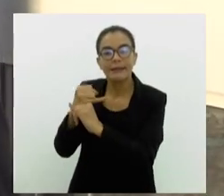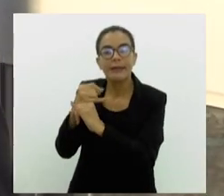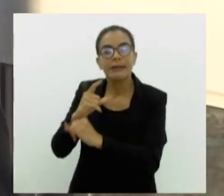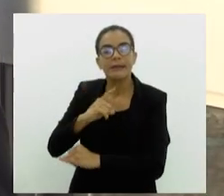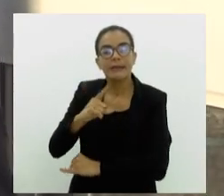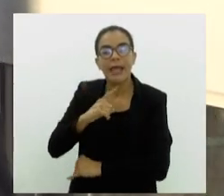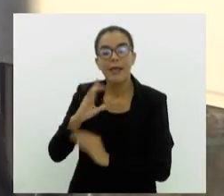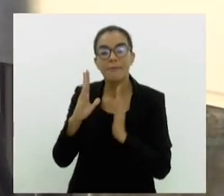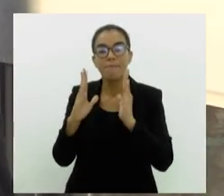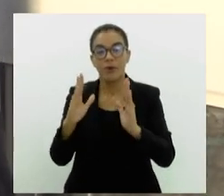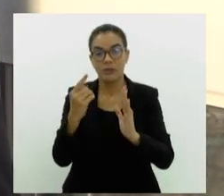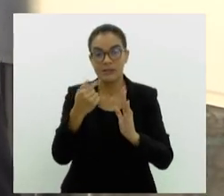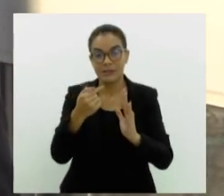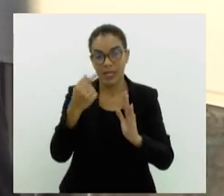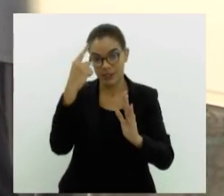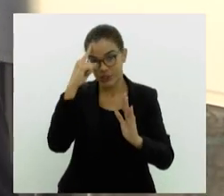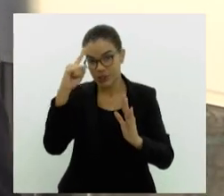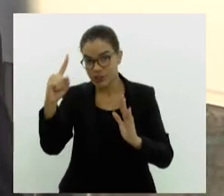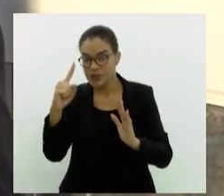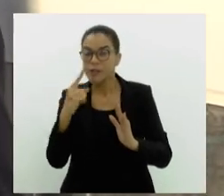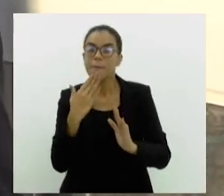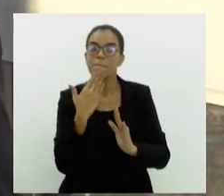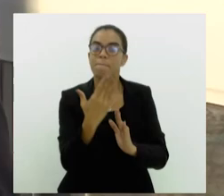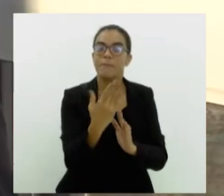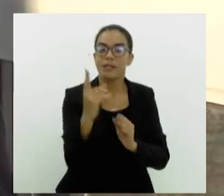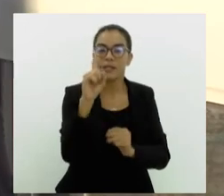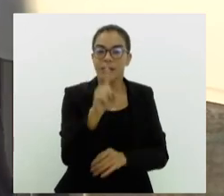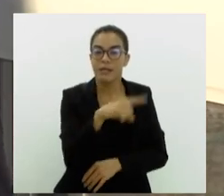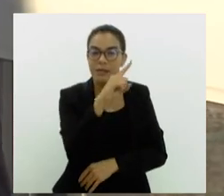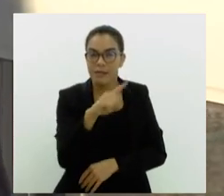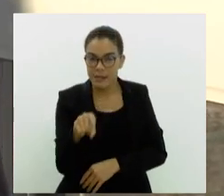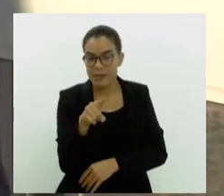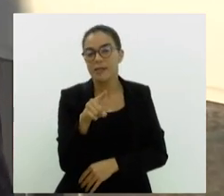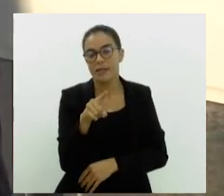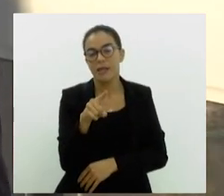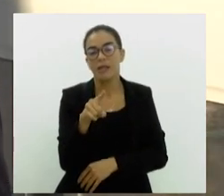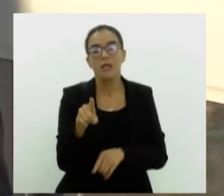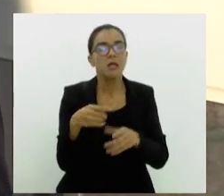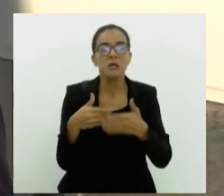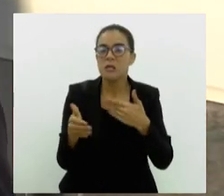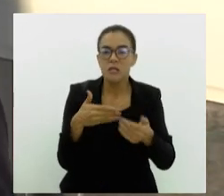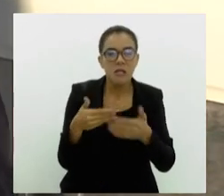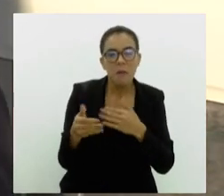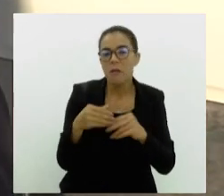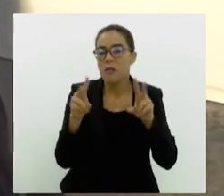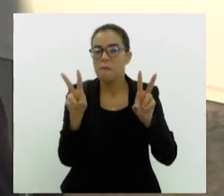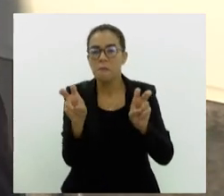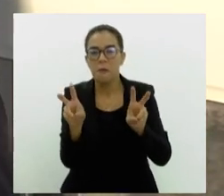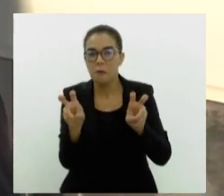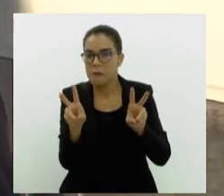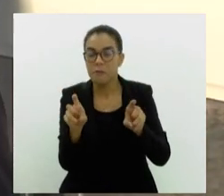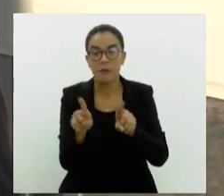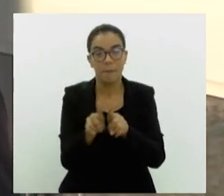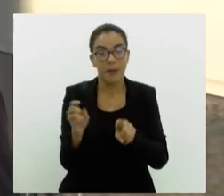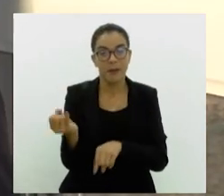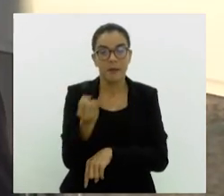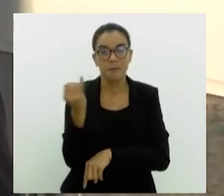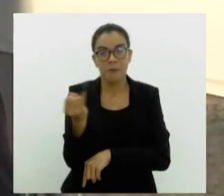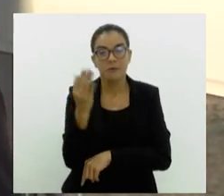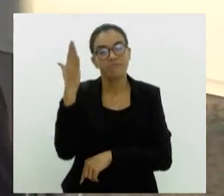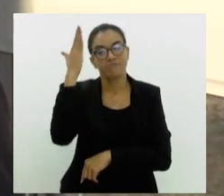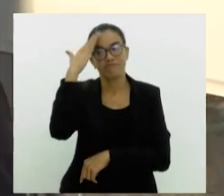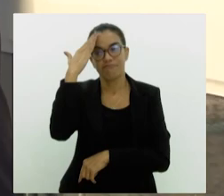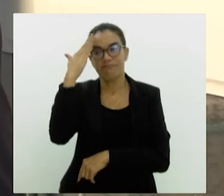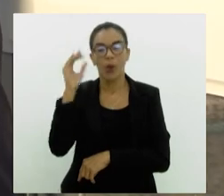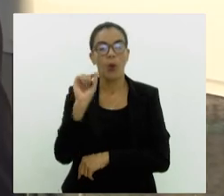possuem o prazo de sete dias para solicitar o cancelamento daquela mercadoria, independente do motivo. E é muito importante que se saiba que o